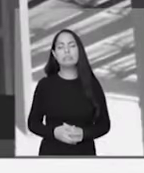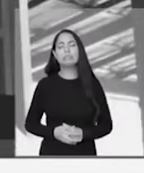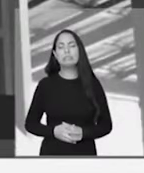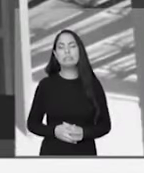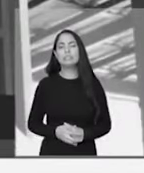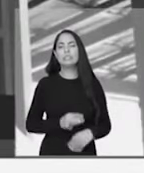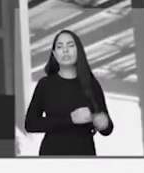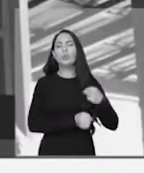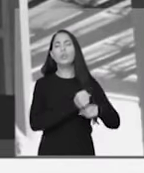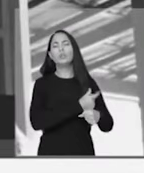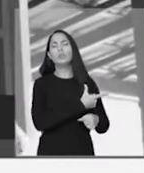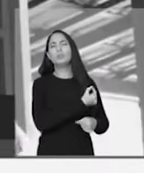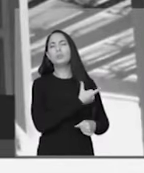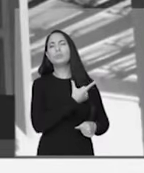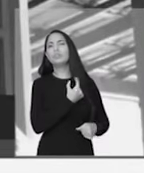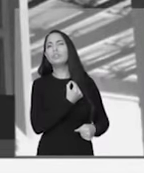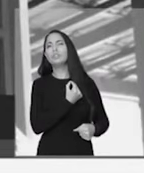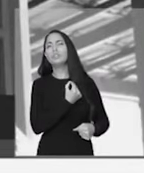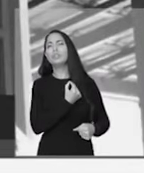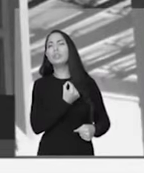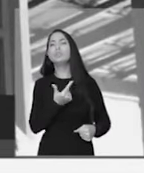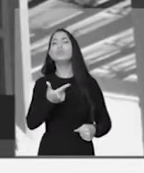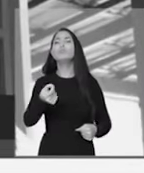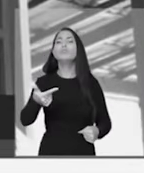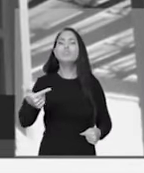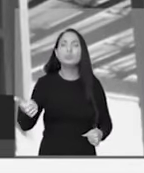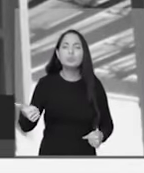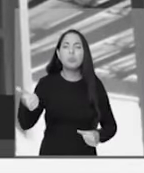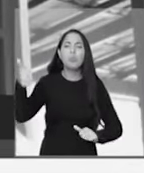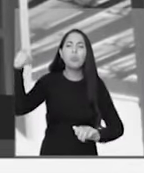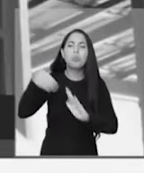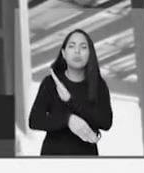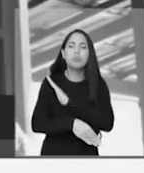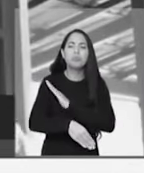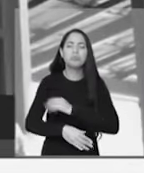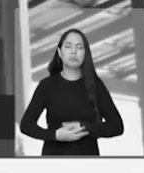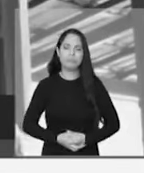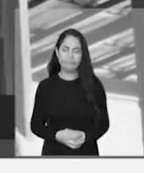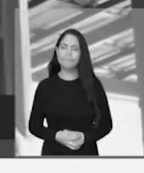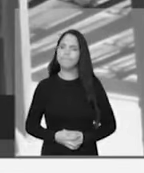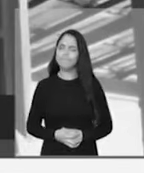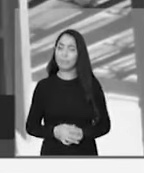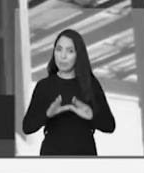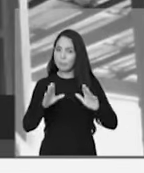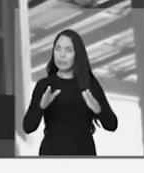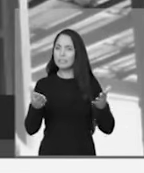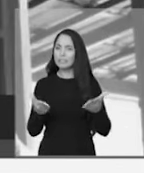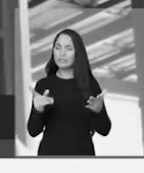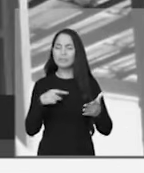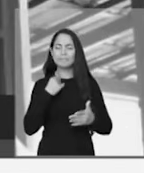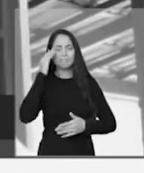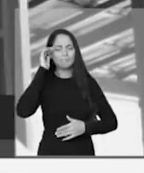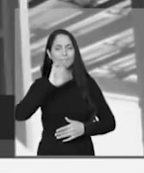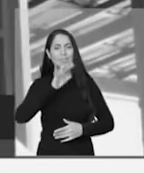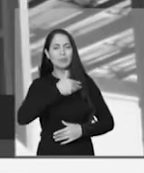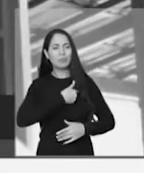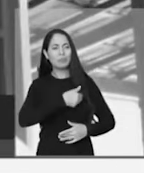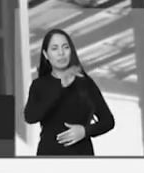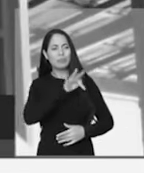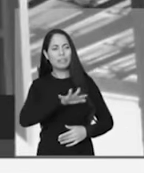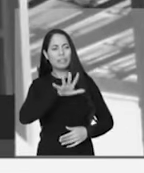E que conclusão chegamos? Chegamos à infeliz conclusão de que esse governo nem salva a vida, nem salva a economia.